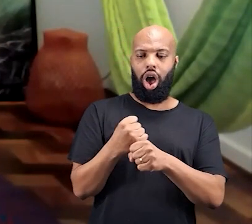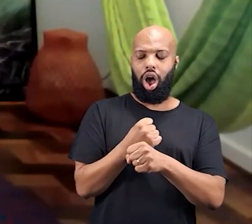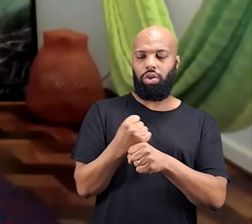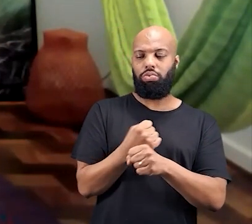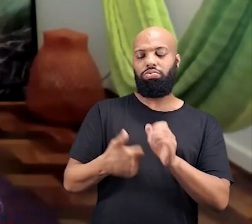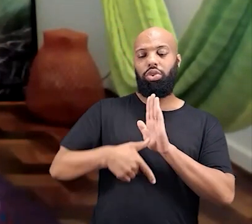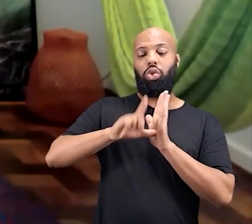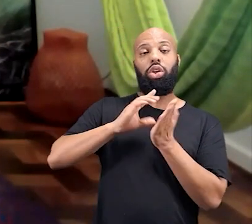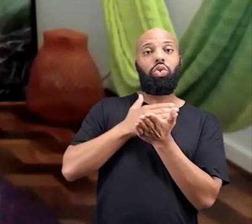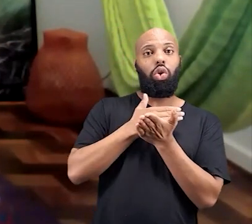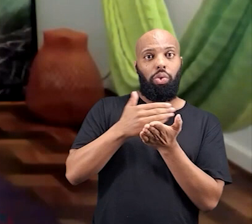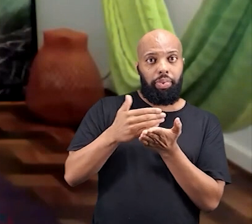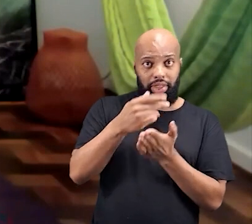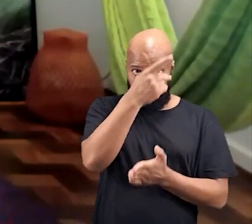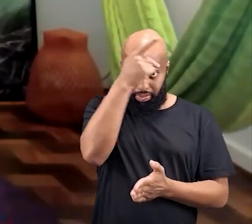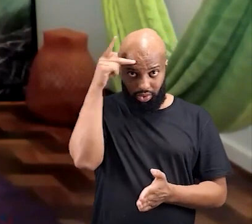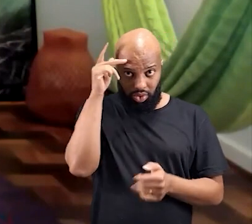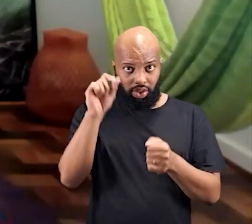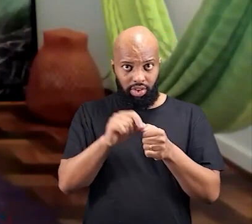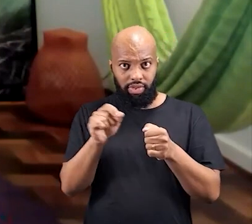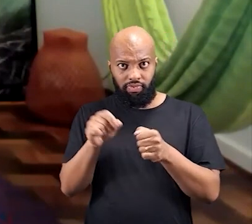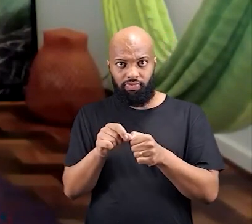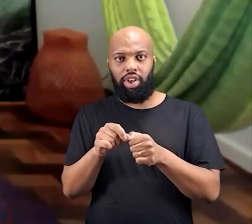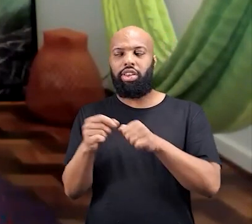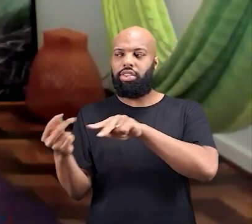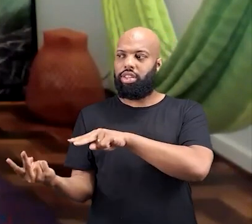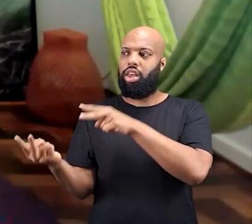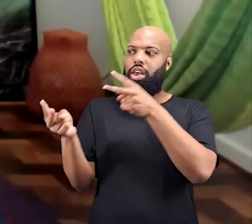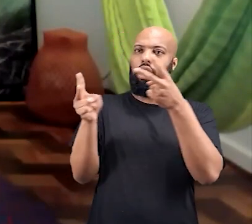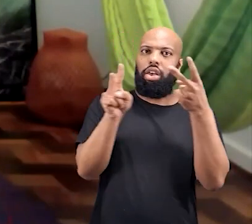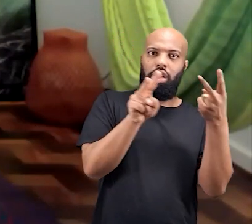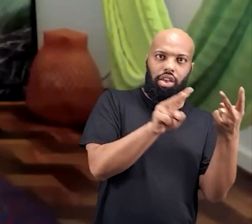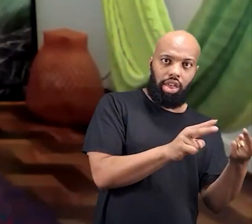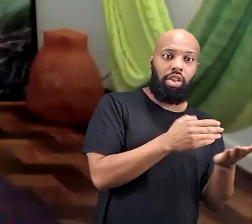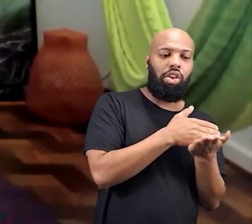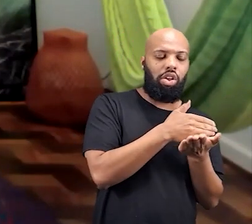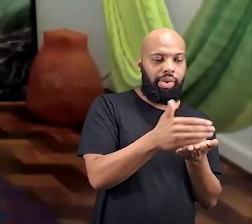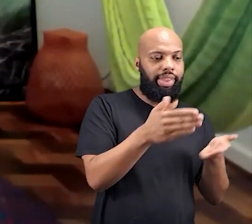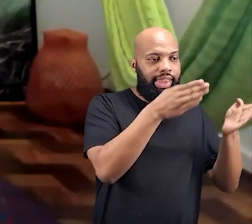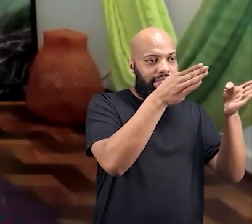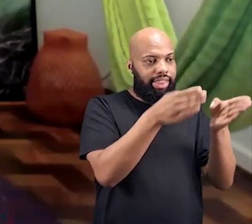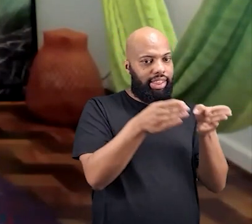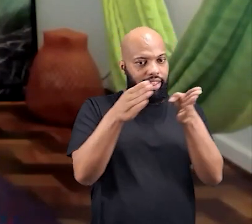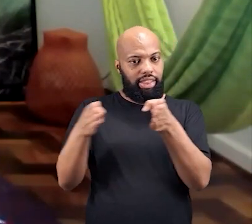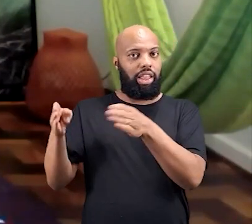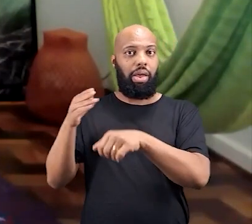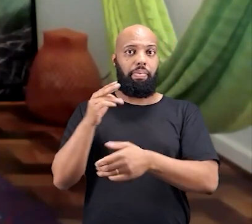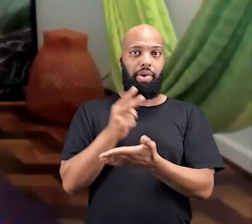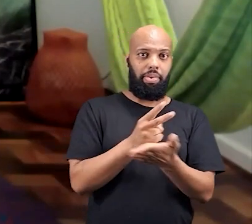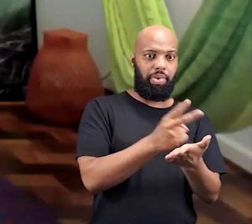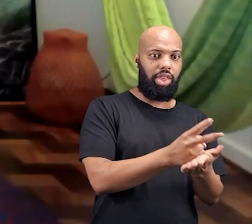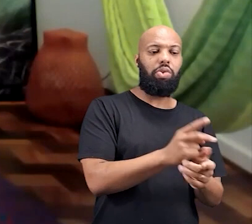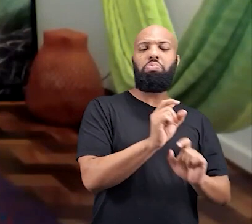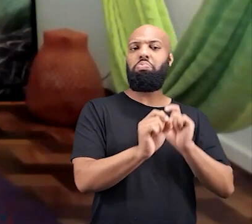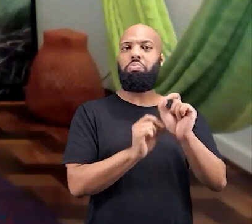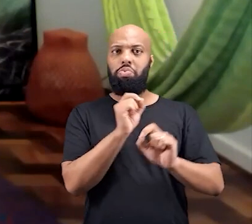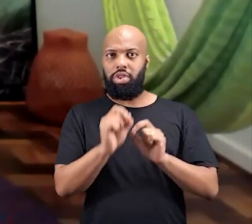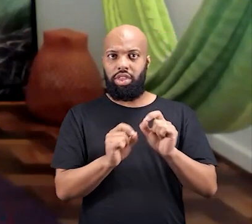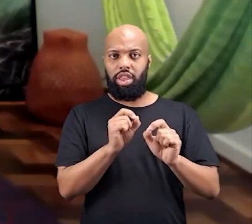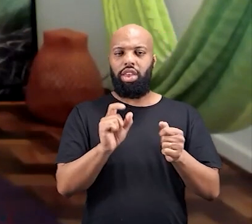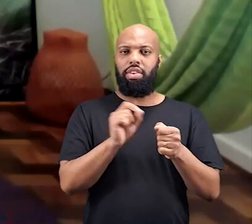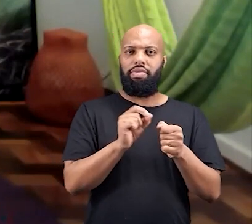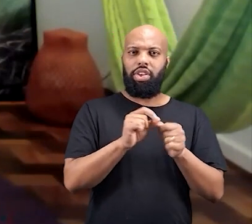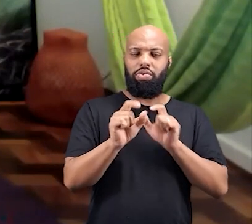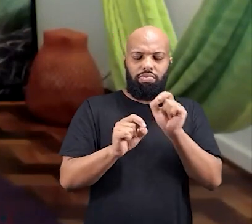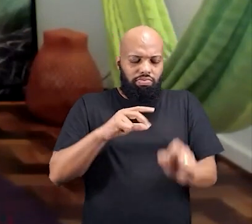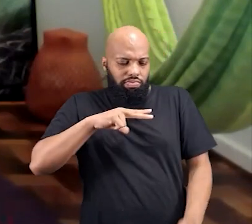Um ano antes, já se começam, né? Quando a pessoa faz a passagem, começam-se várias etapas desse mesmo ritual,